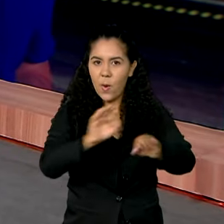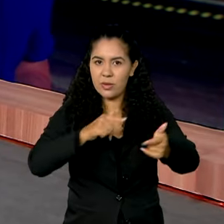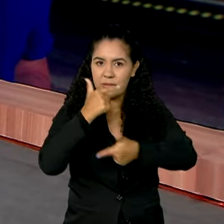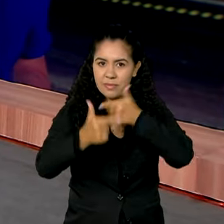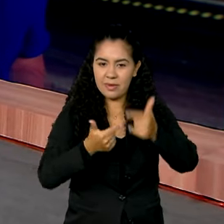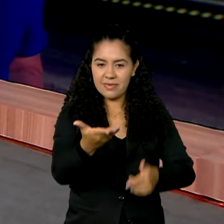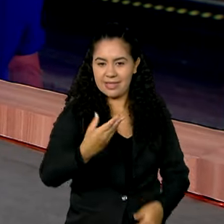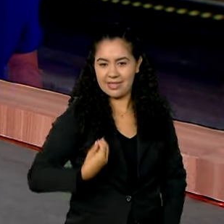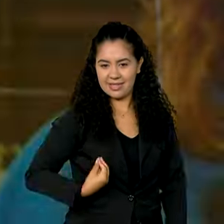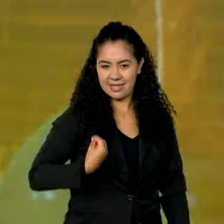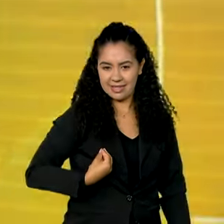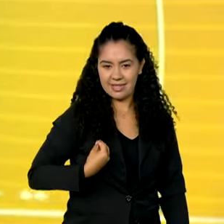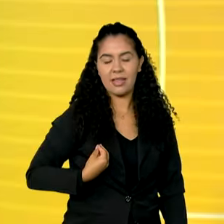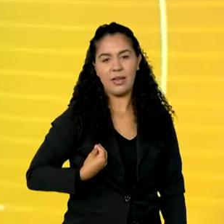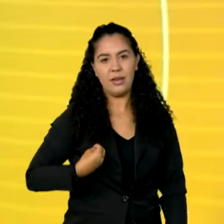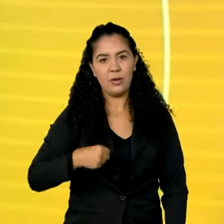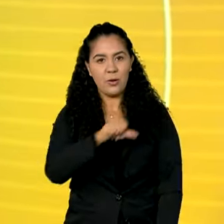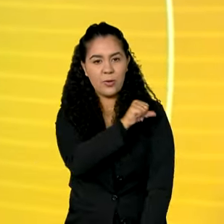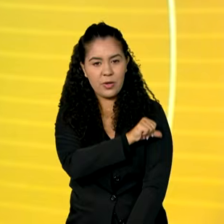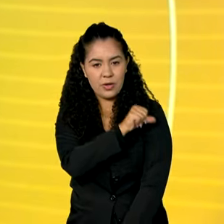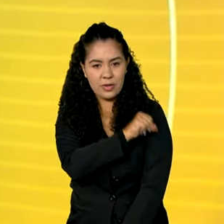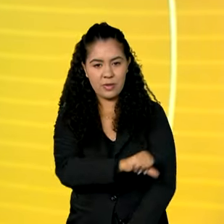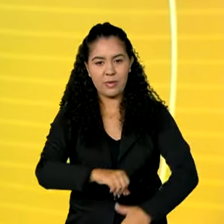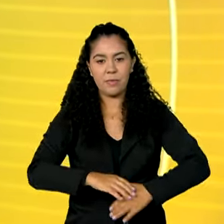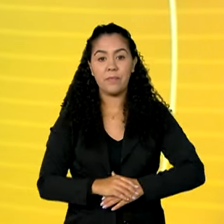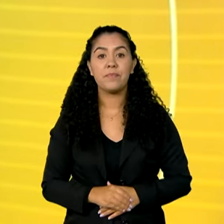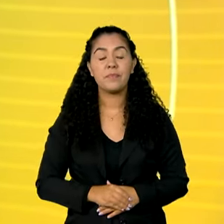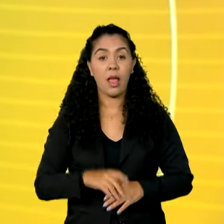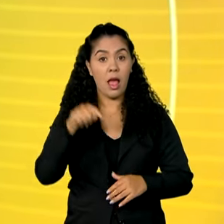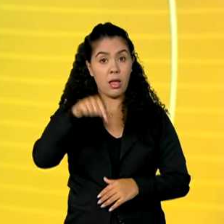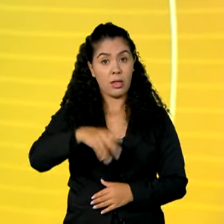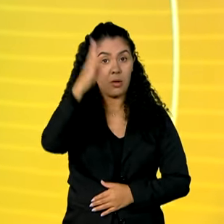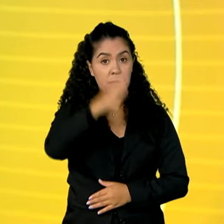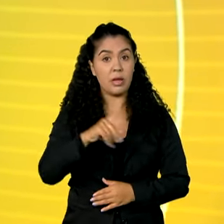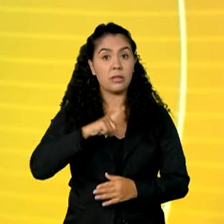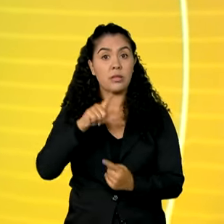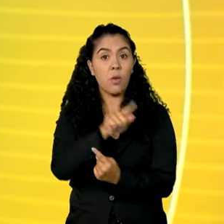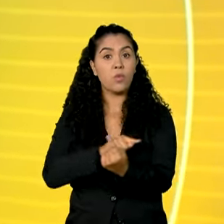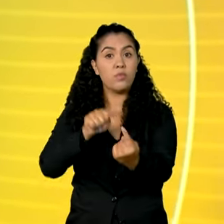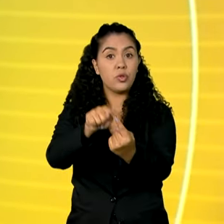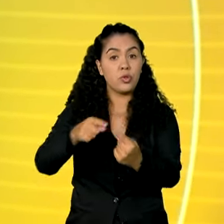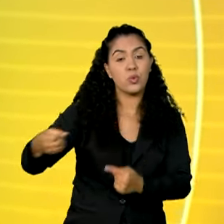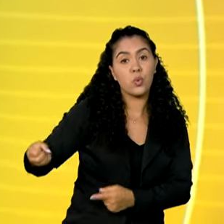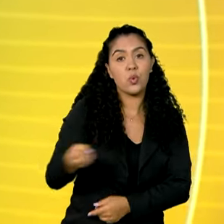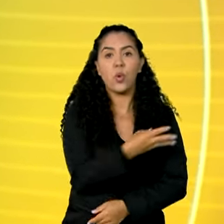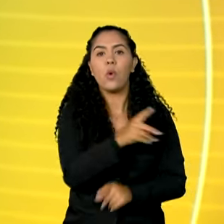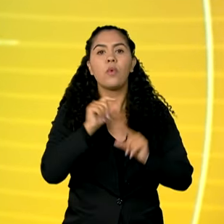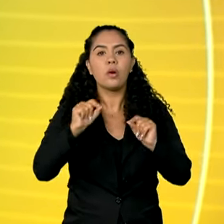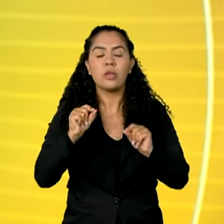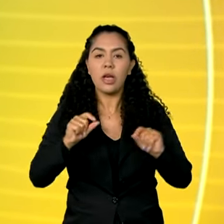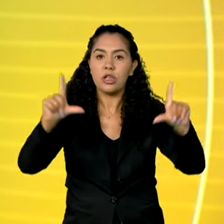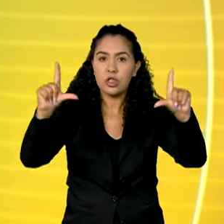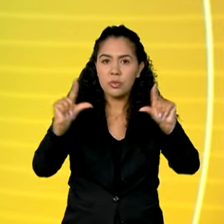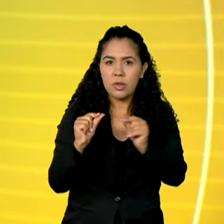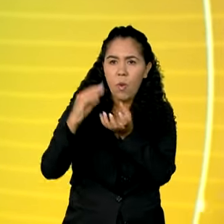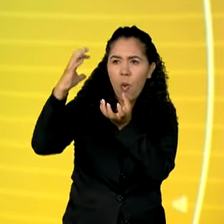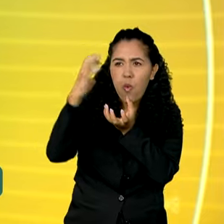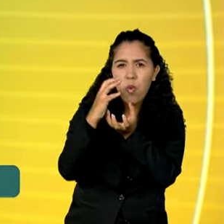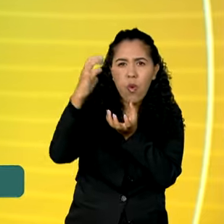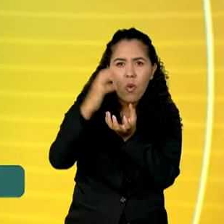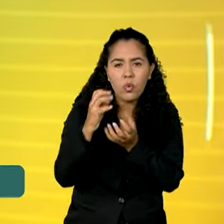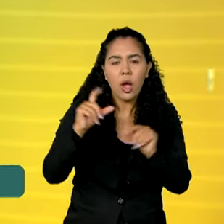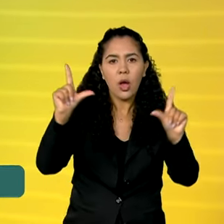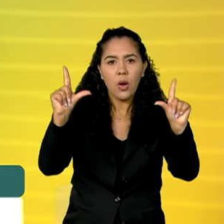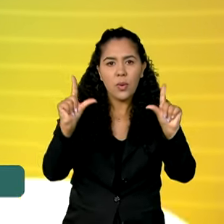Rio de Janeiro. E olha, o Brasil tem uma nova meta climática, reduzir as emissões de gases de efeito estufa em até